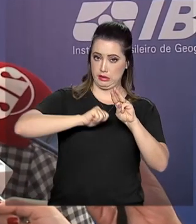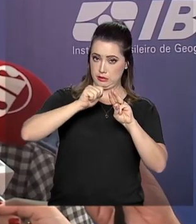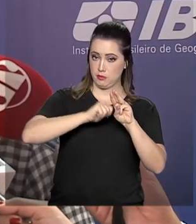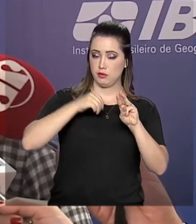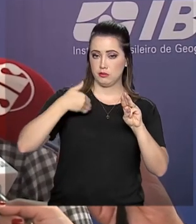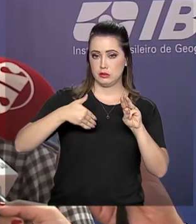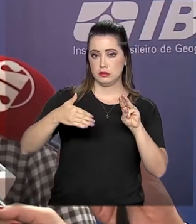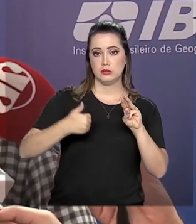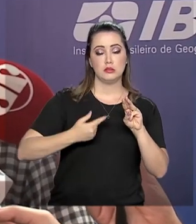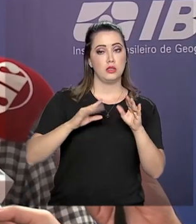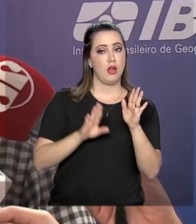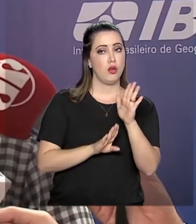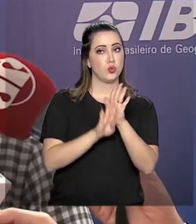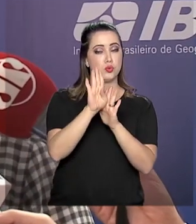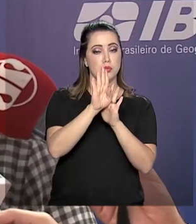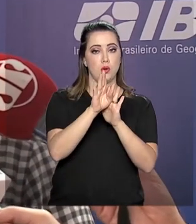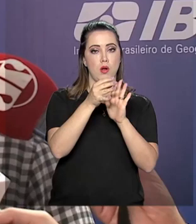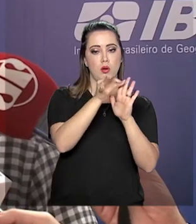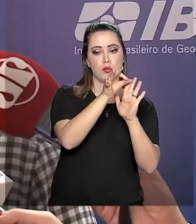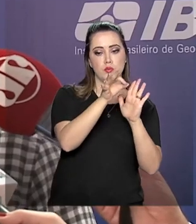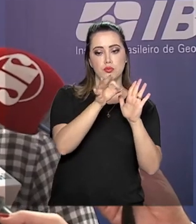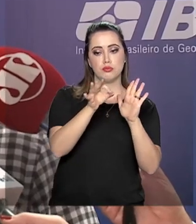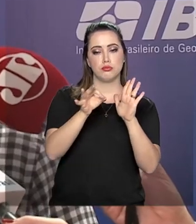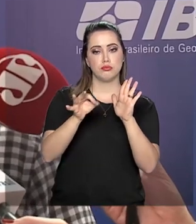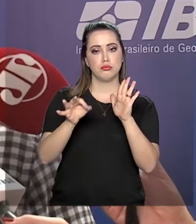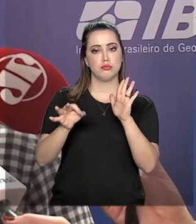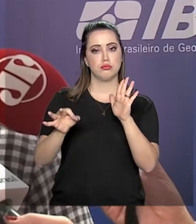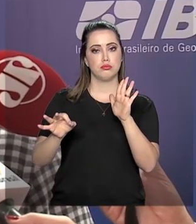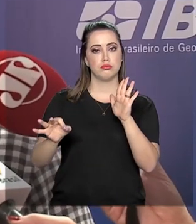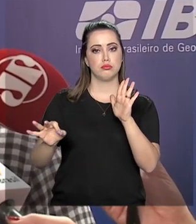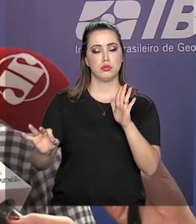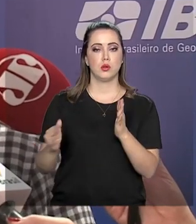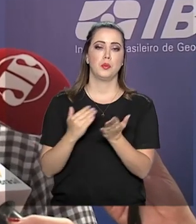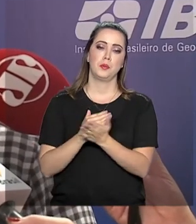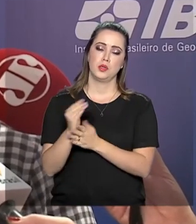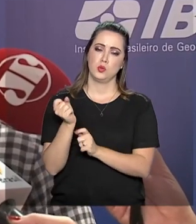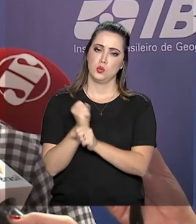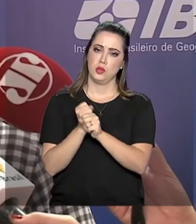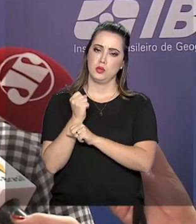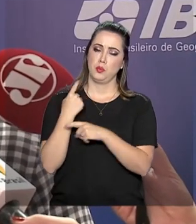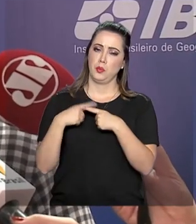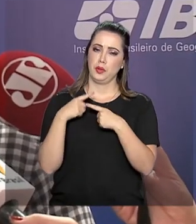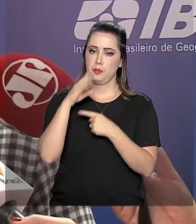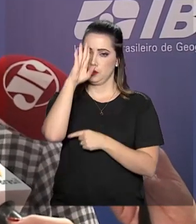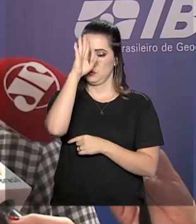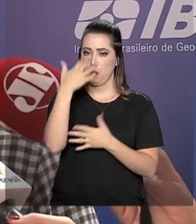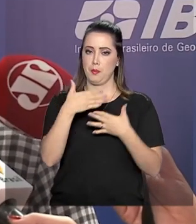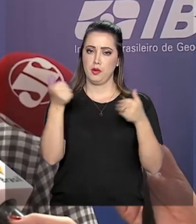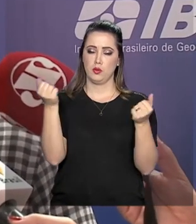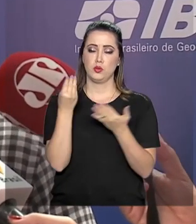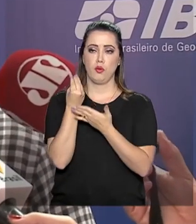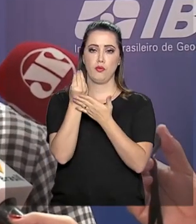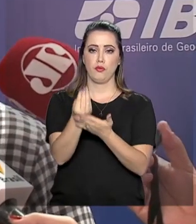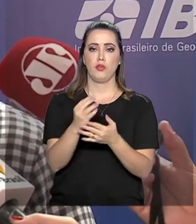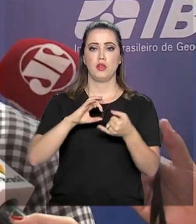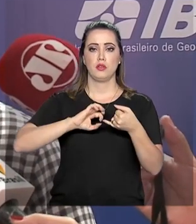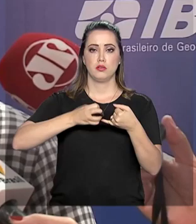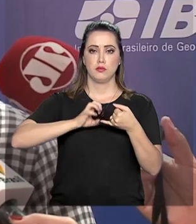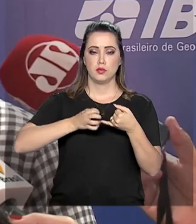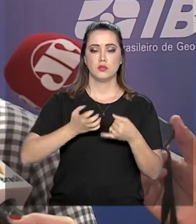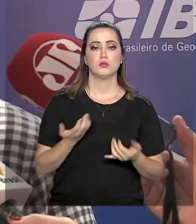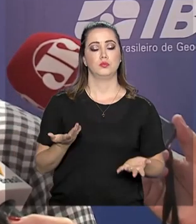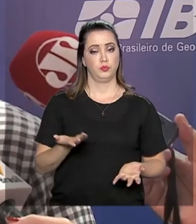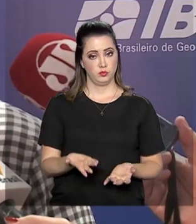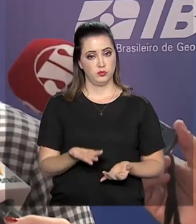já veio ao longo do segundo trimestre, devolvendo essas altas no início do ano, por conta principalmente de uma melhora da oferta da leguminosa.